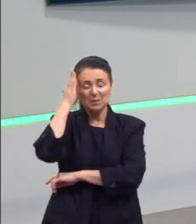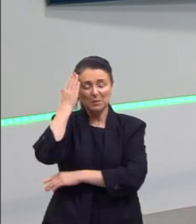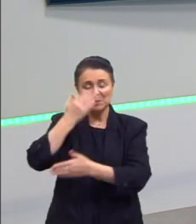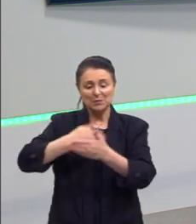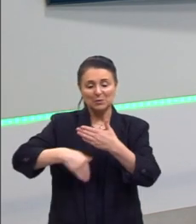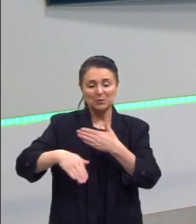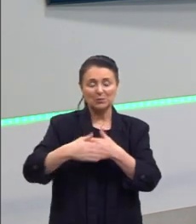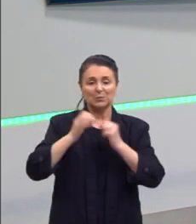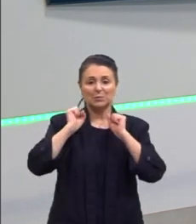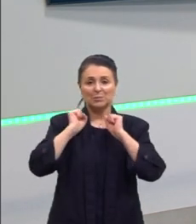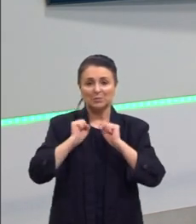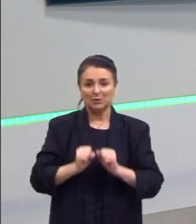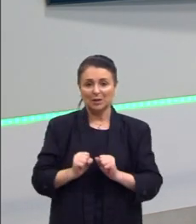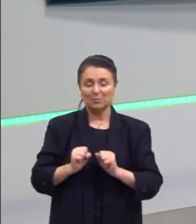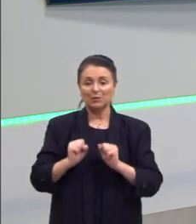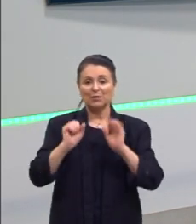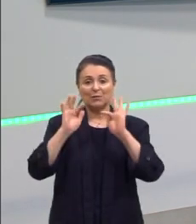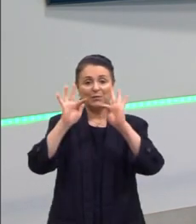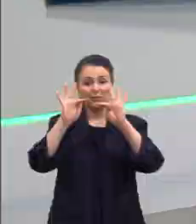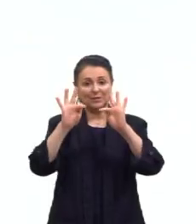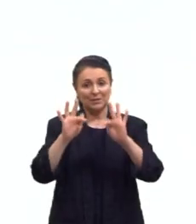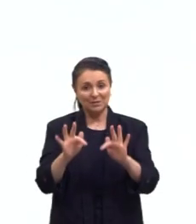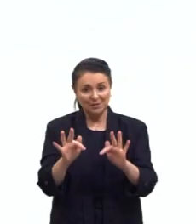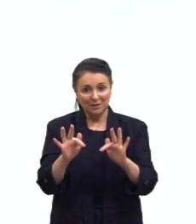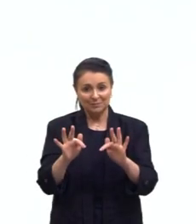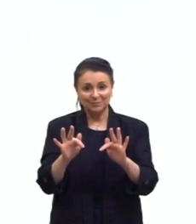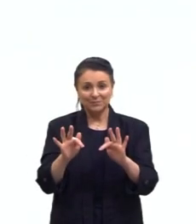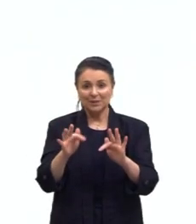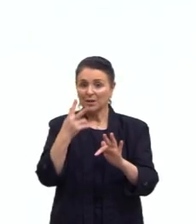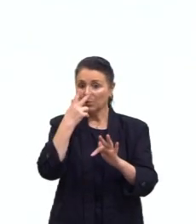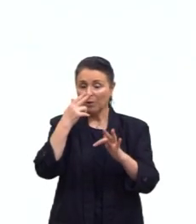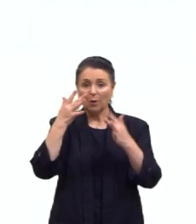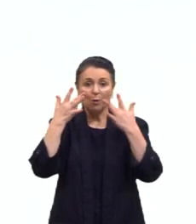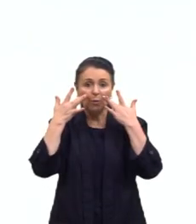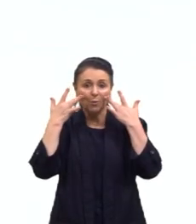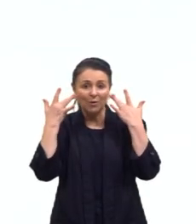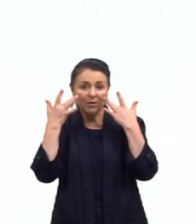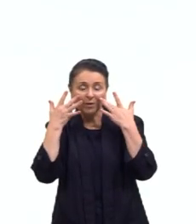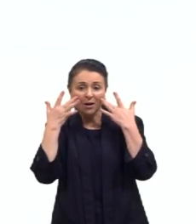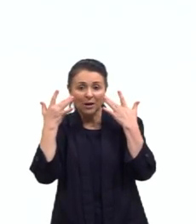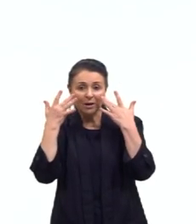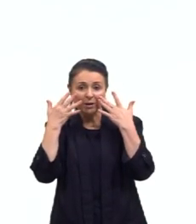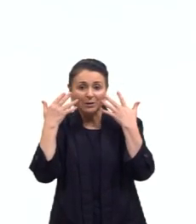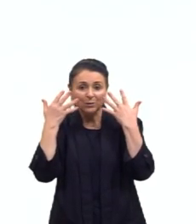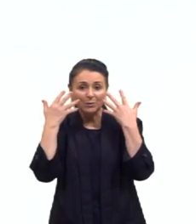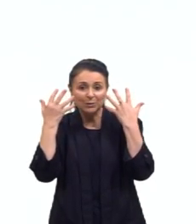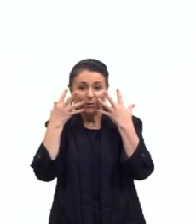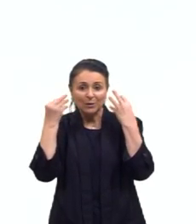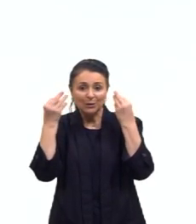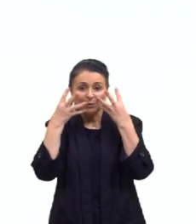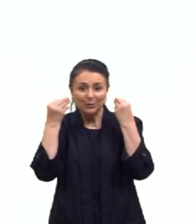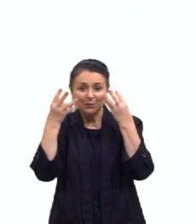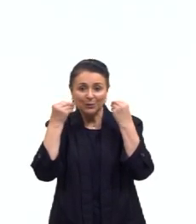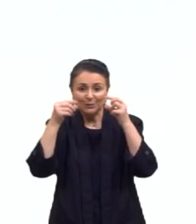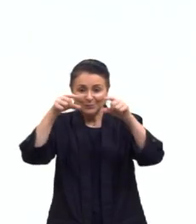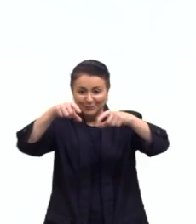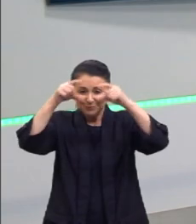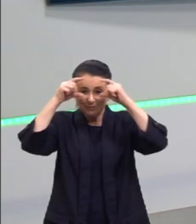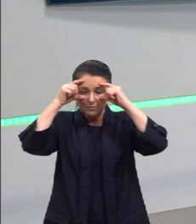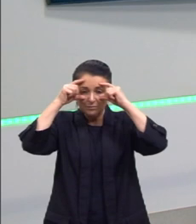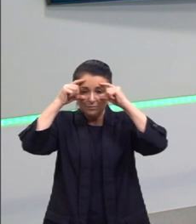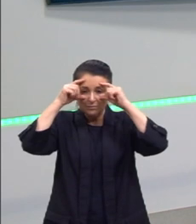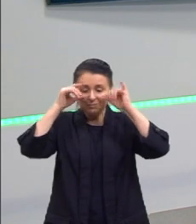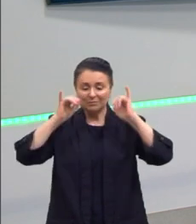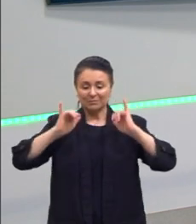podemos finalizar como esse gatinho do nosso último slide, um gatinho de óculos com uma cara de sossego